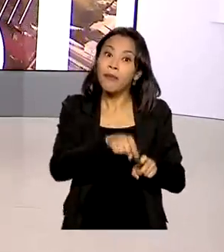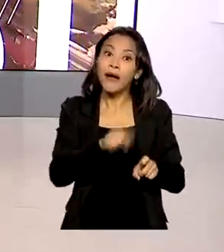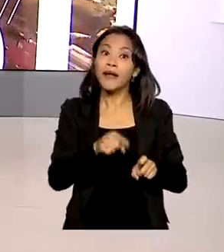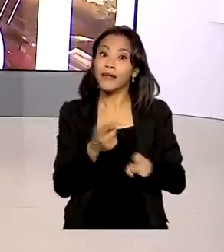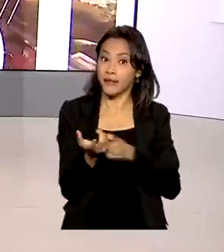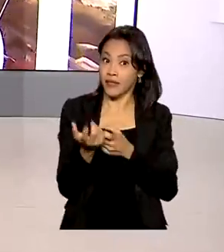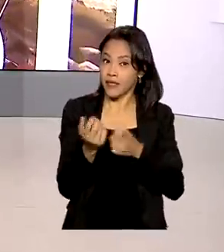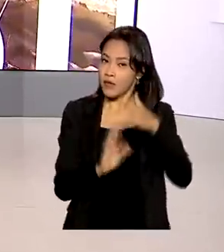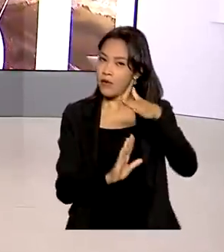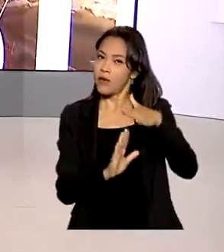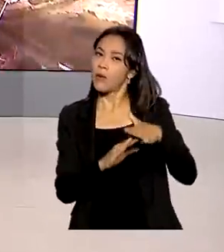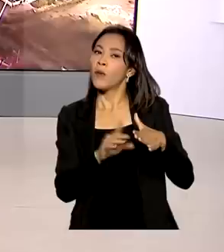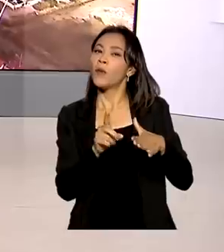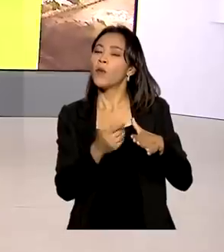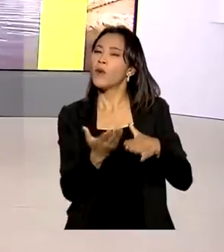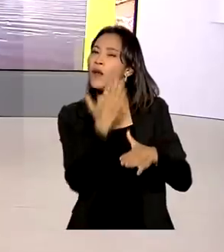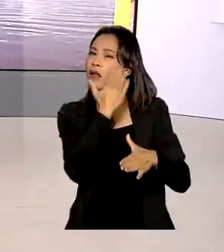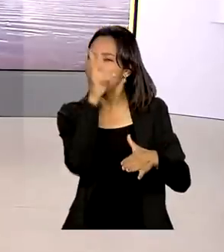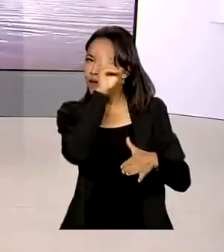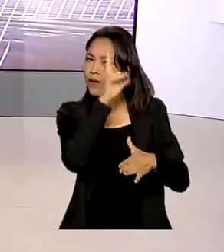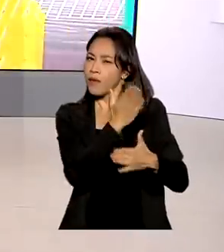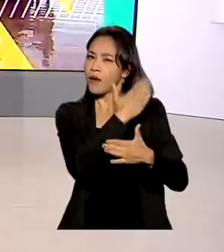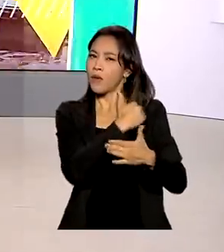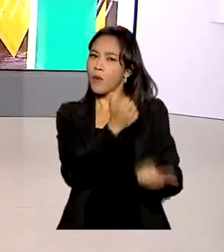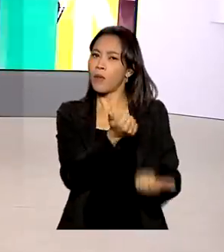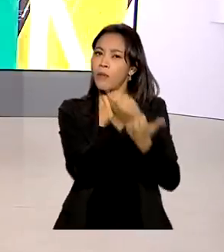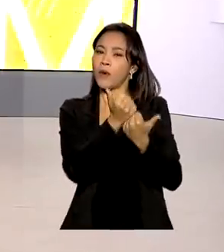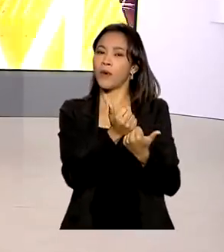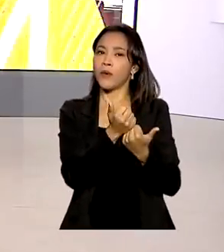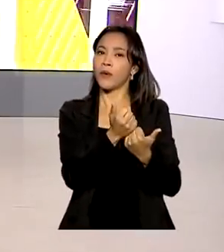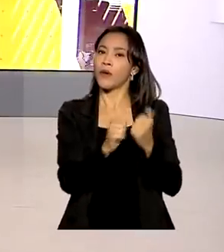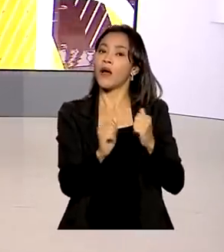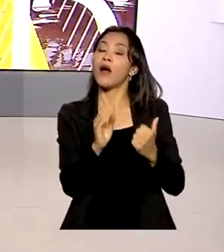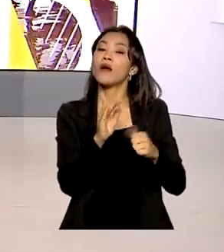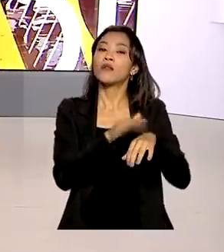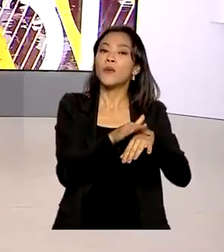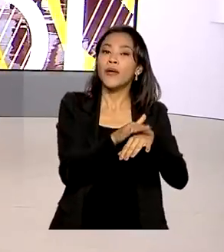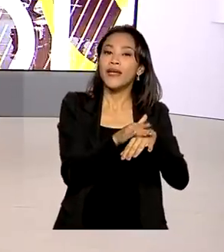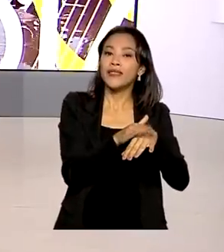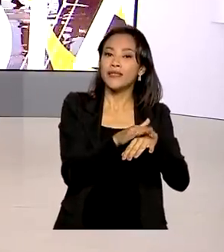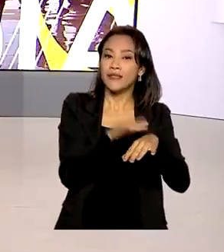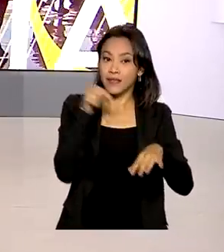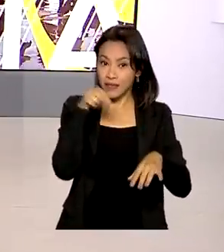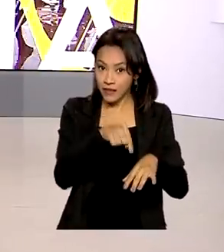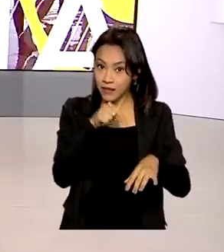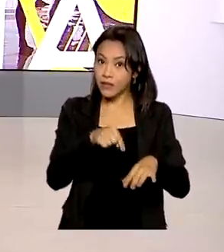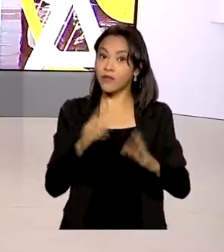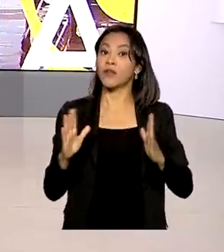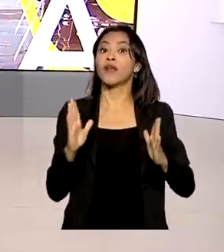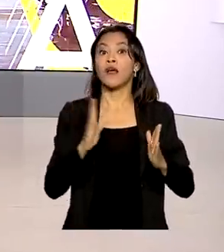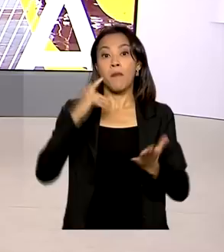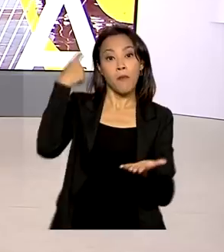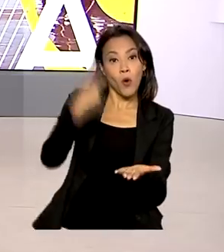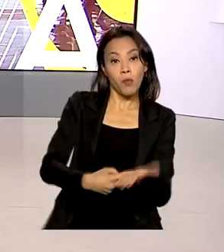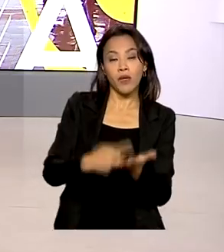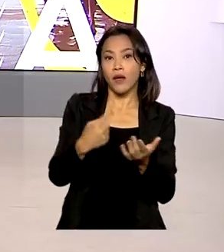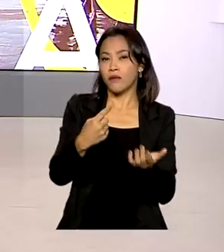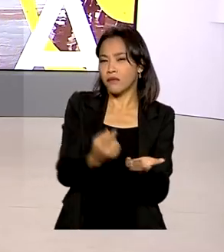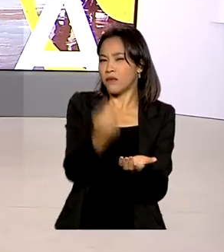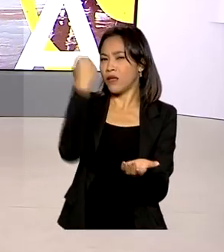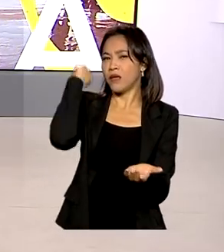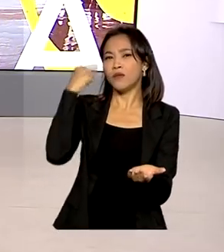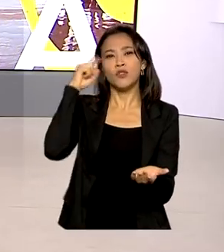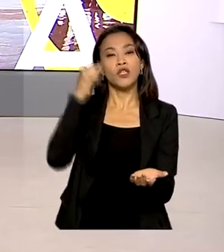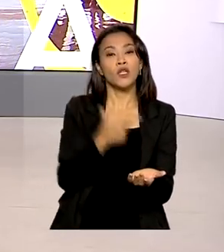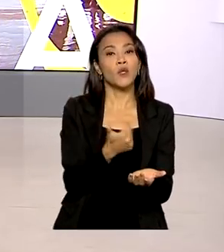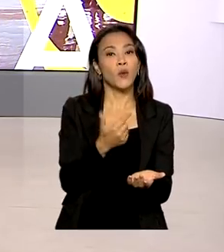temporária, o antigo auxílio doença. Isso devido à pandemia. A suspensão vale para as perícias marcadas desde o dia 12